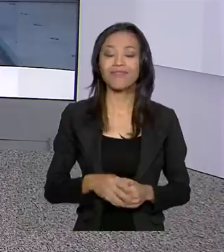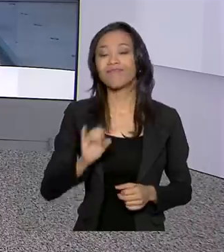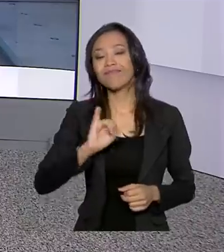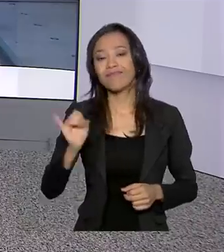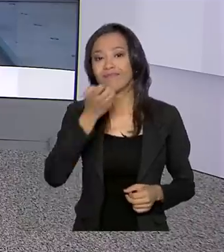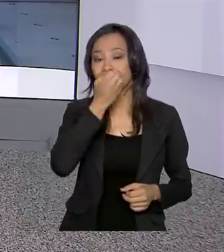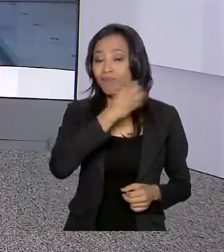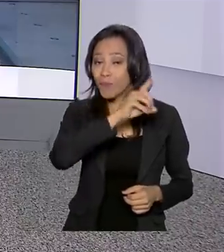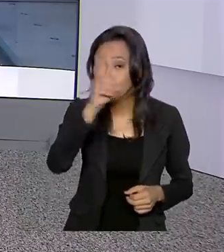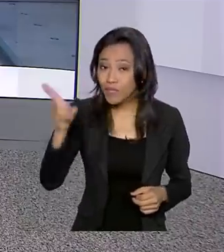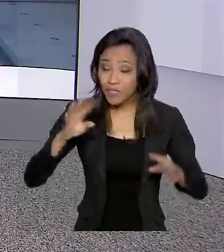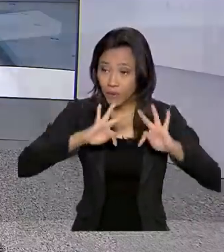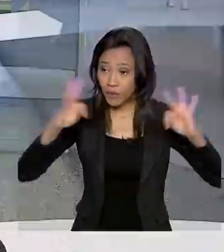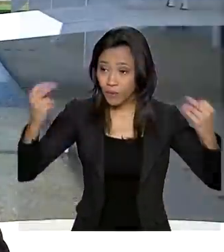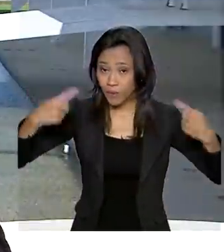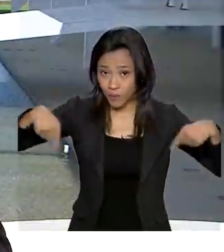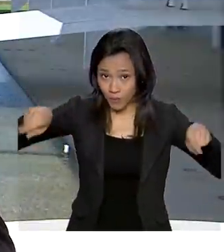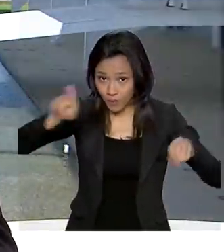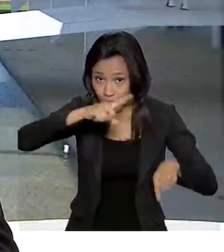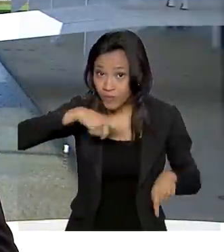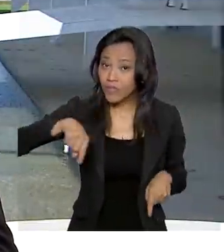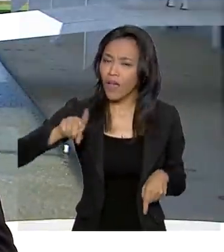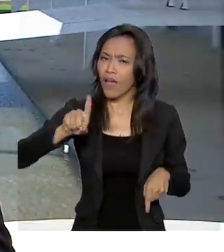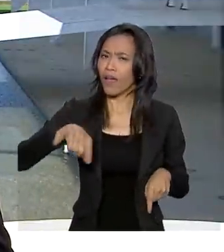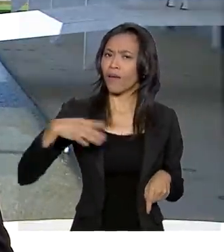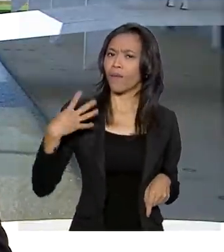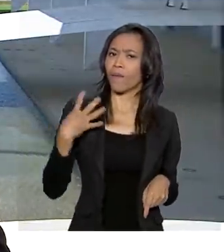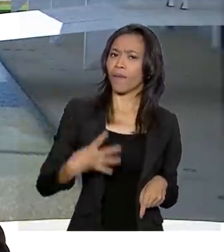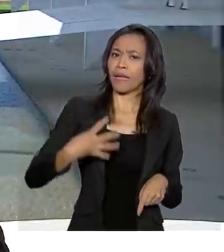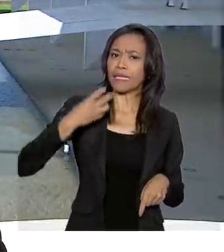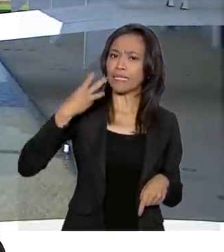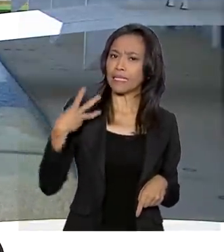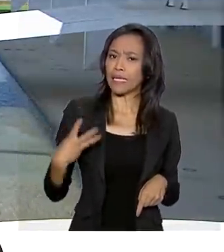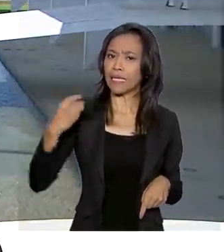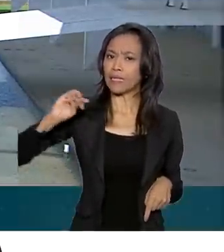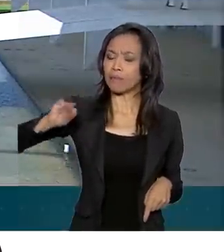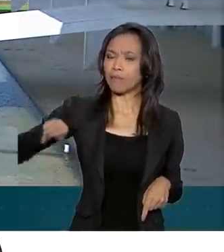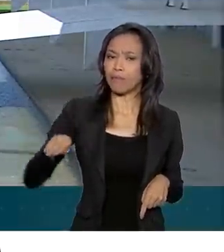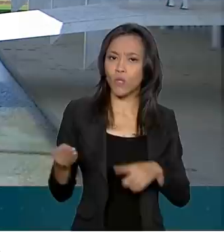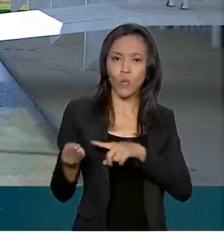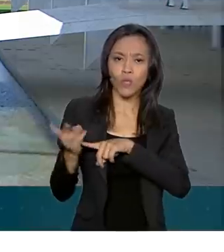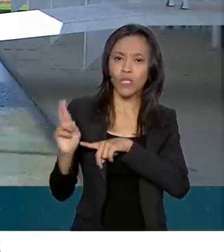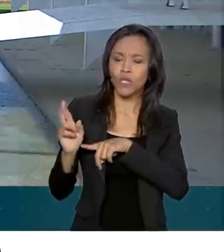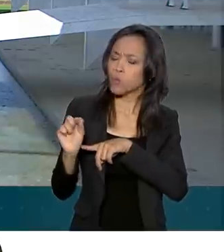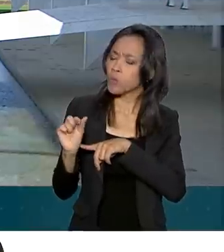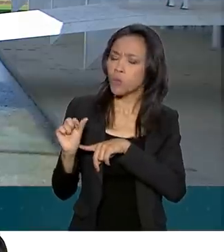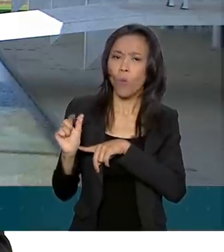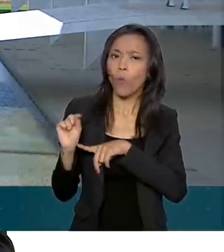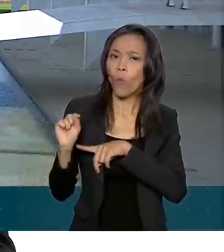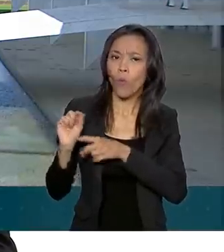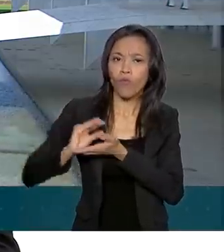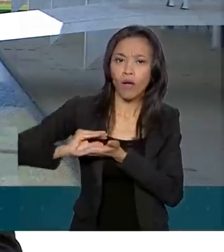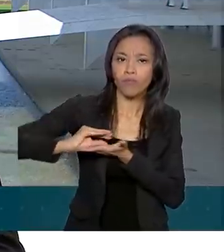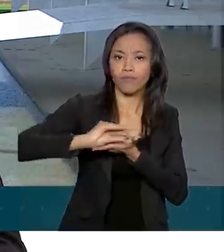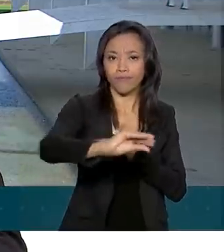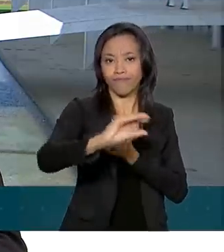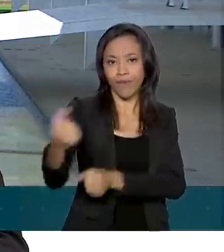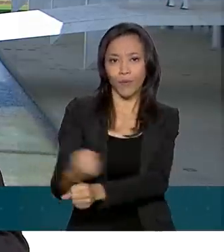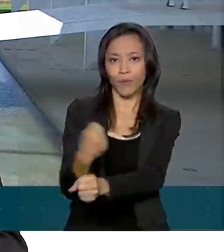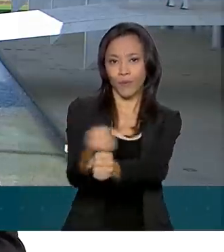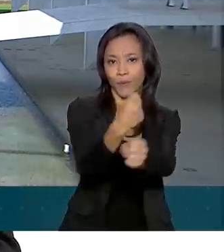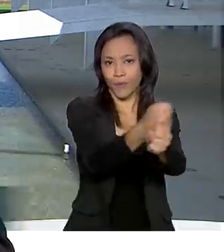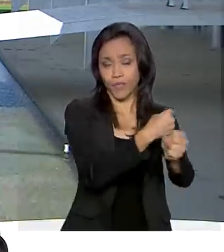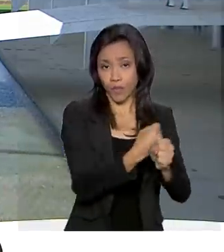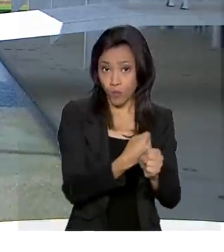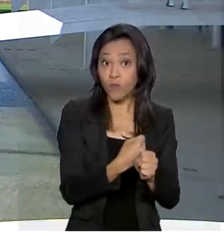você, bom dia para todos. Olha, são 43 milhões de reais que serão destinados para a conclusão de obras, pelo